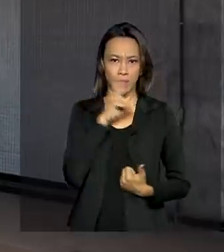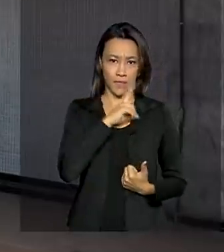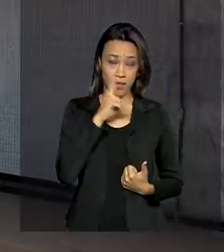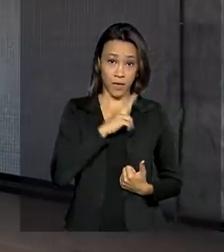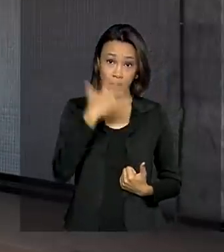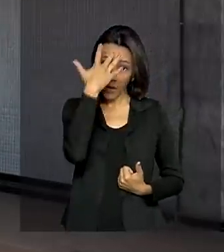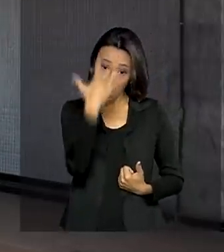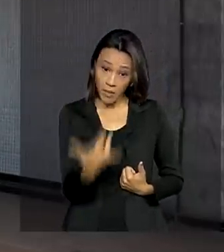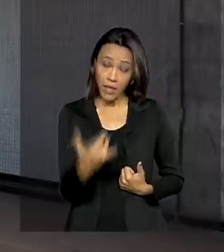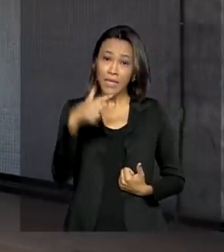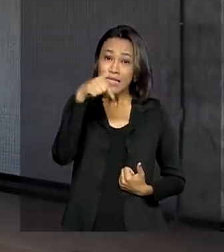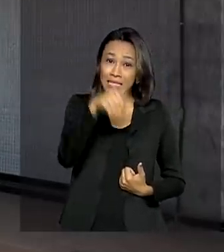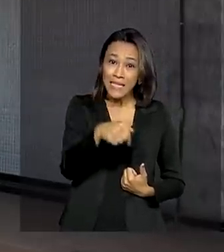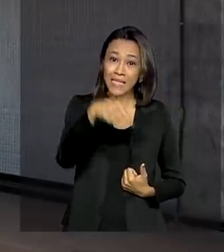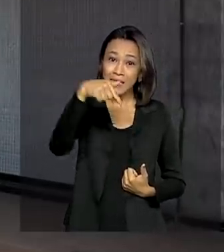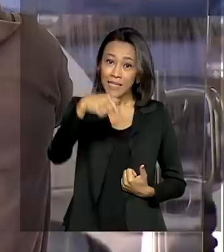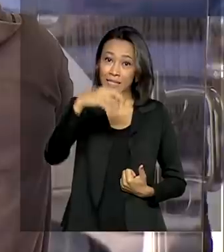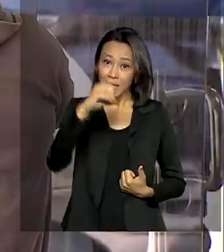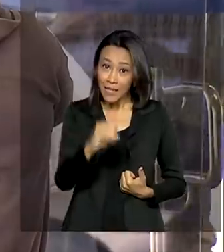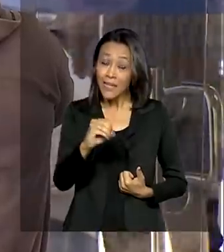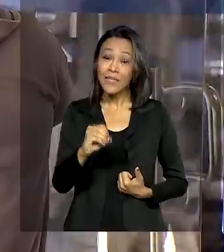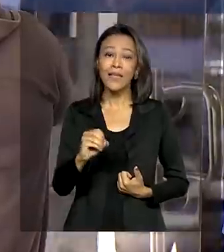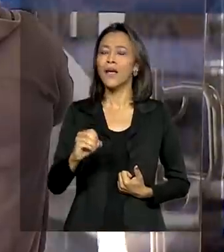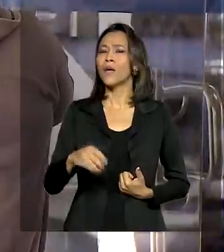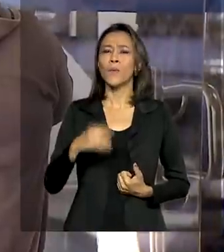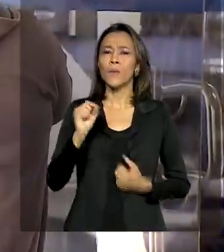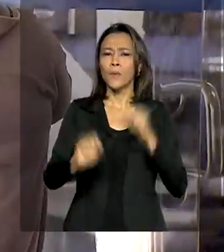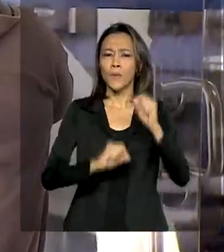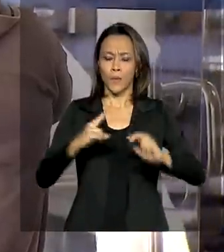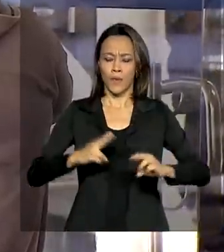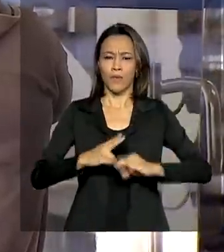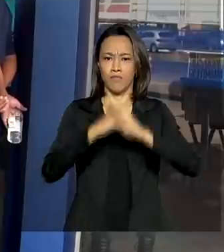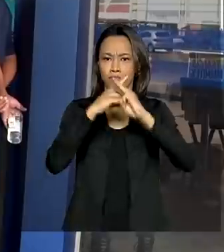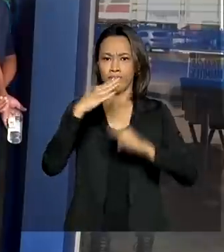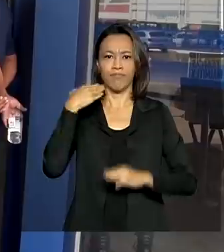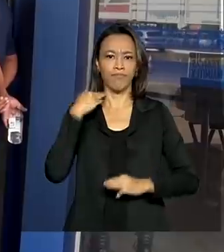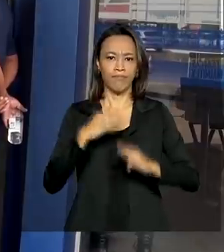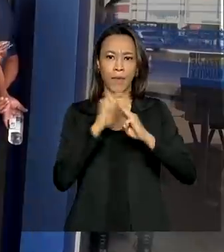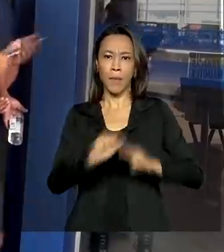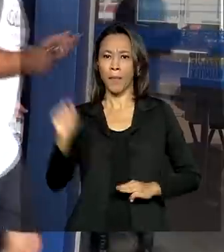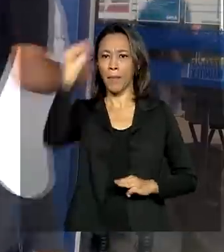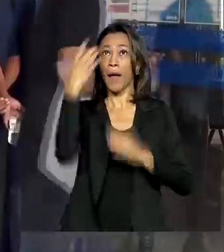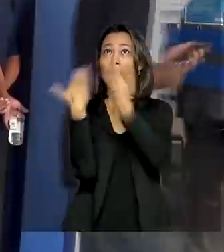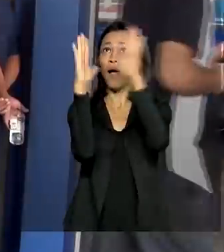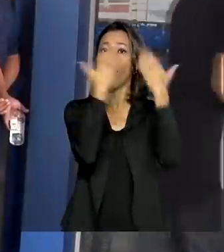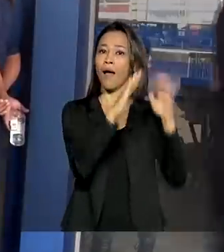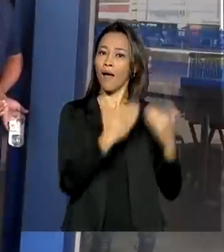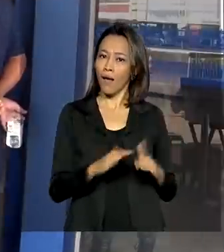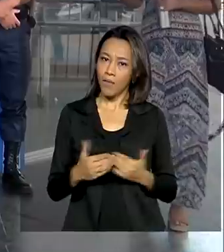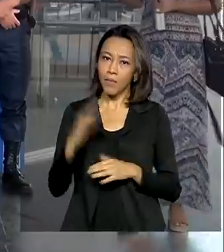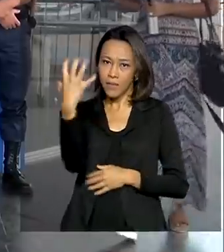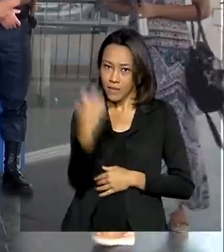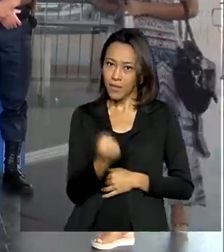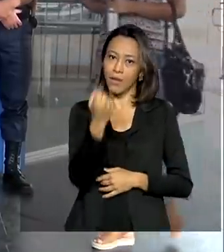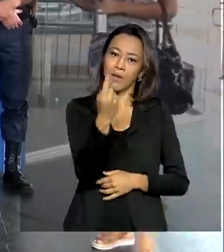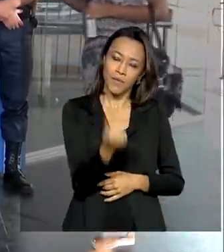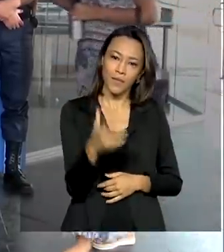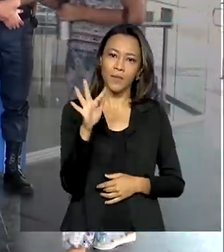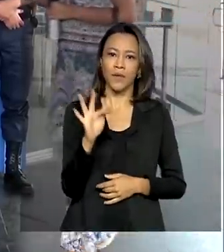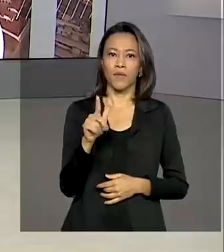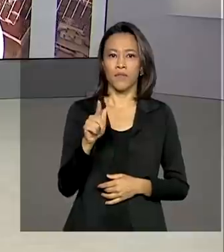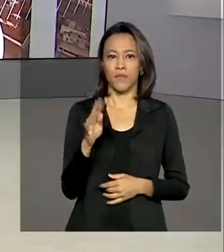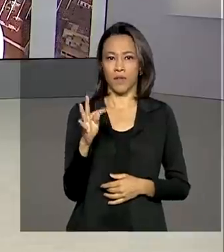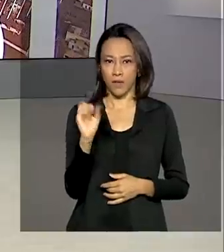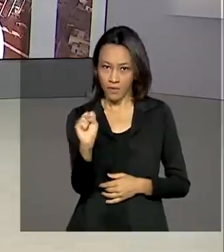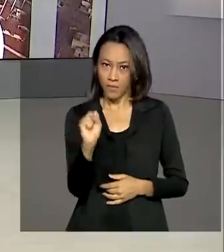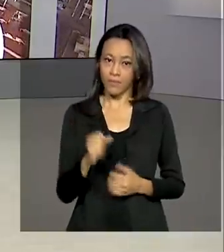Amanhã, 770 agências da Caixa abrem para pagamento do benefício e saque emergencial do FGTS.